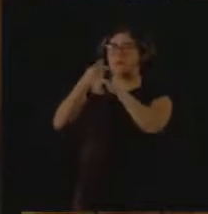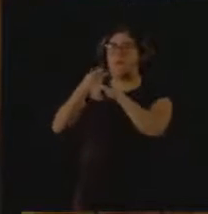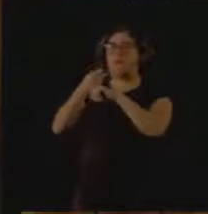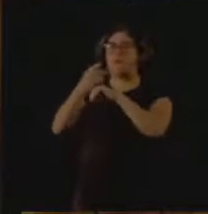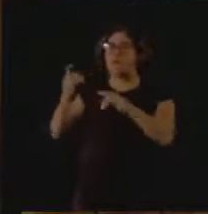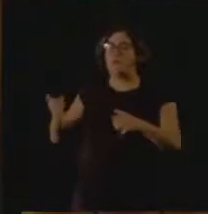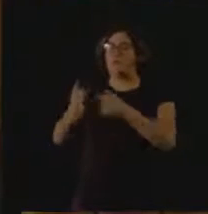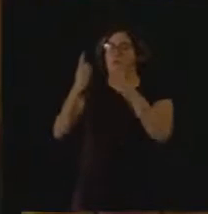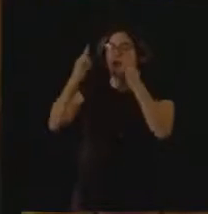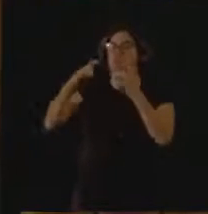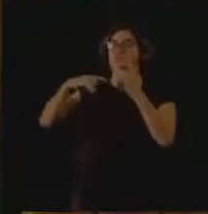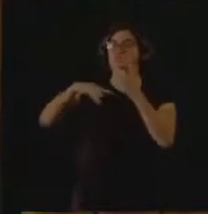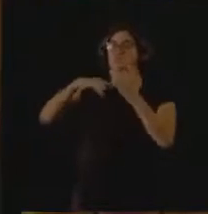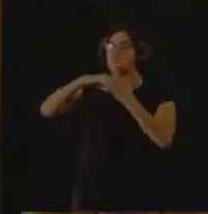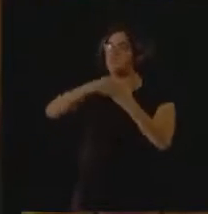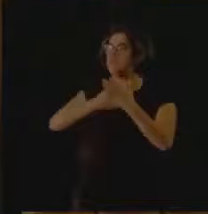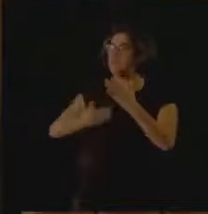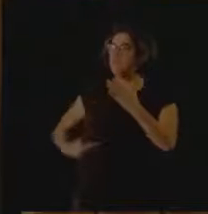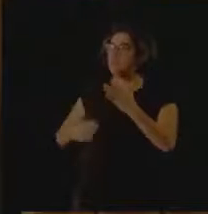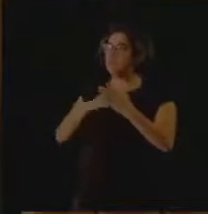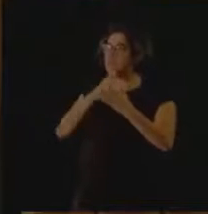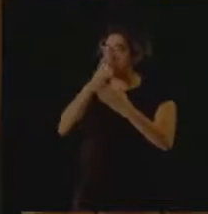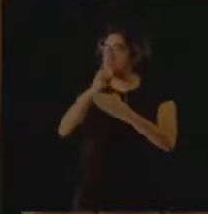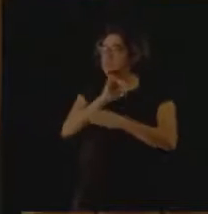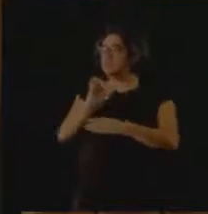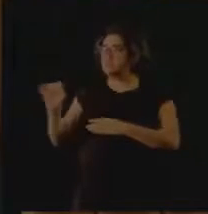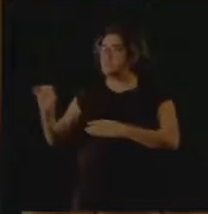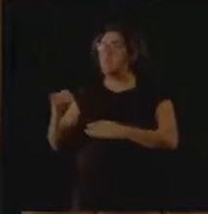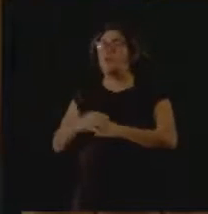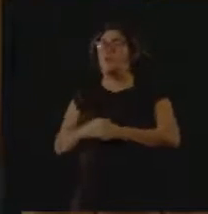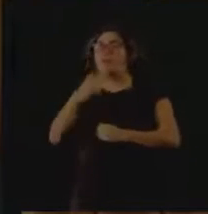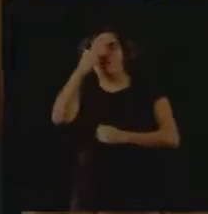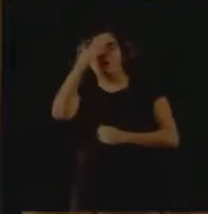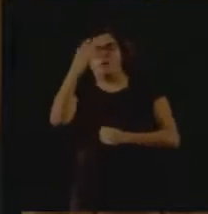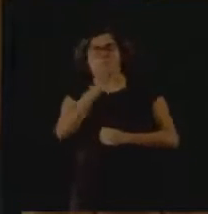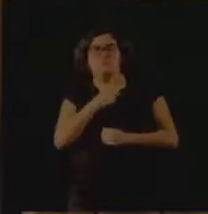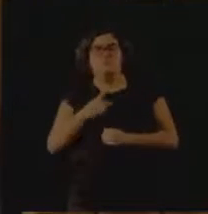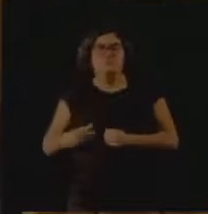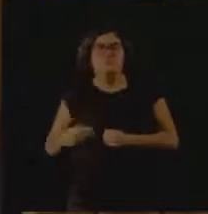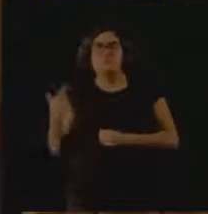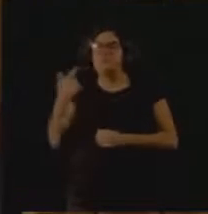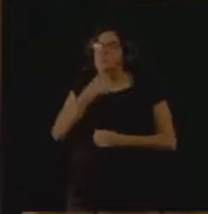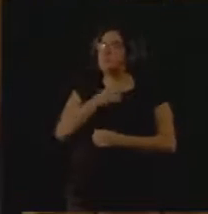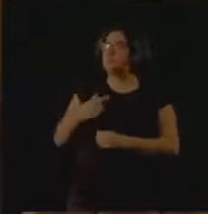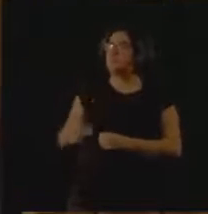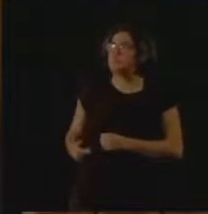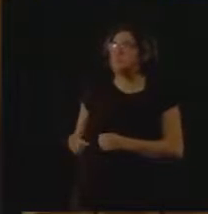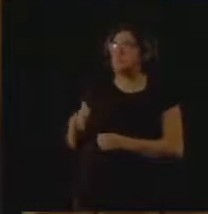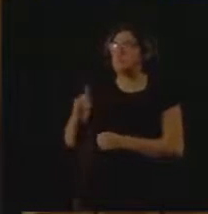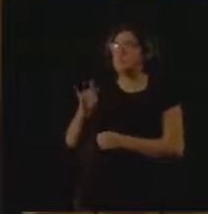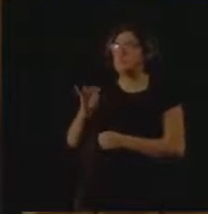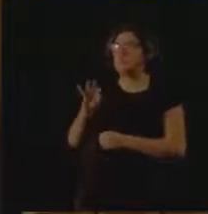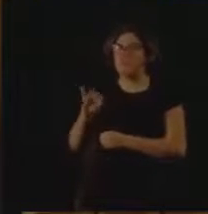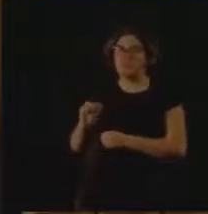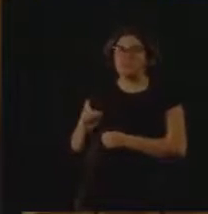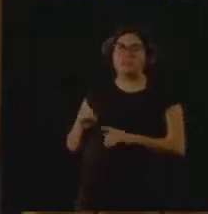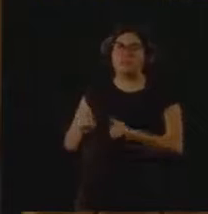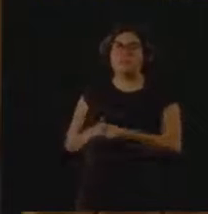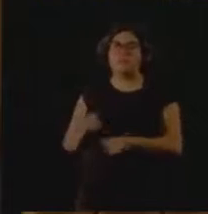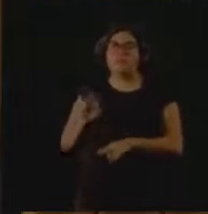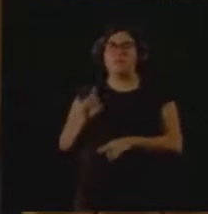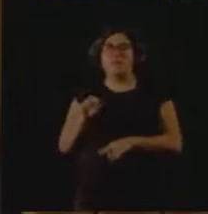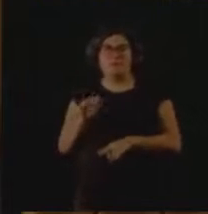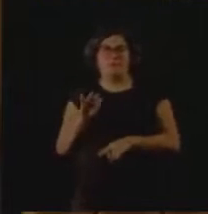só agradecer também a sensibilidade do presidente Carlo Caiado, da vice-presidente Tânia Baixo, primeiro-secretário Rafael